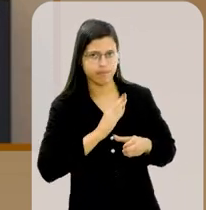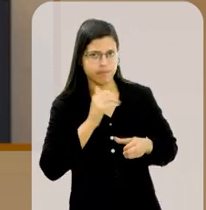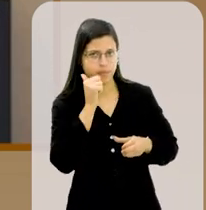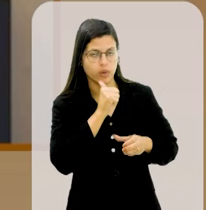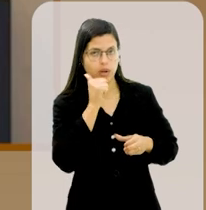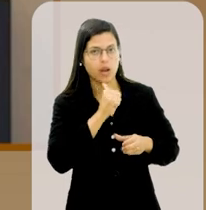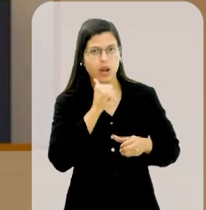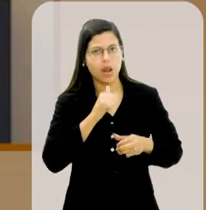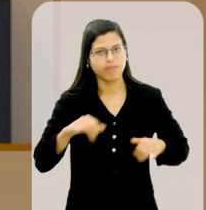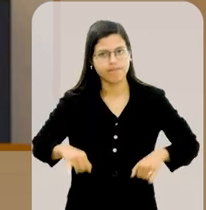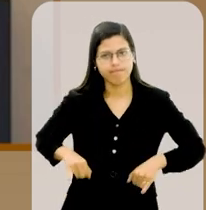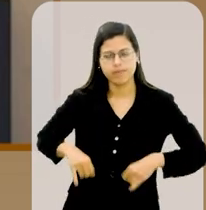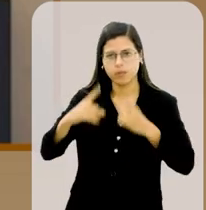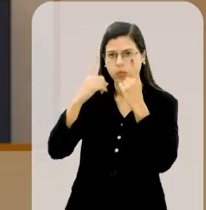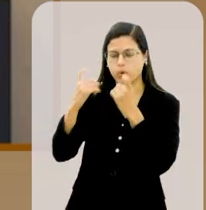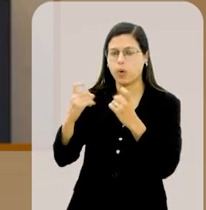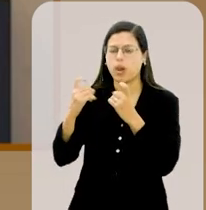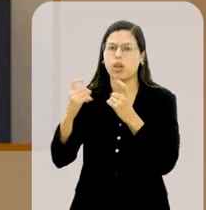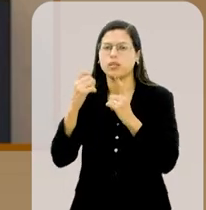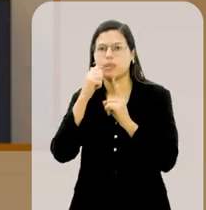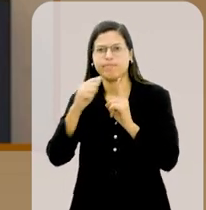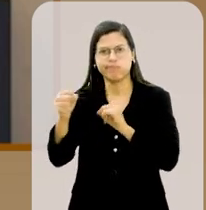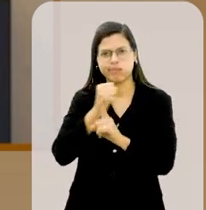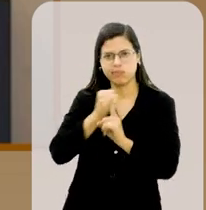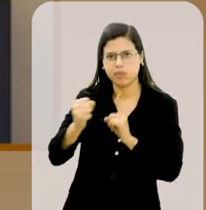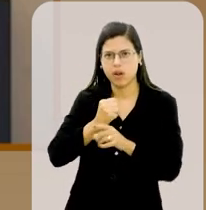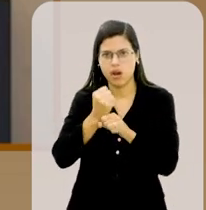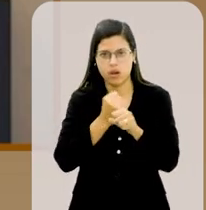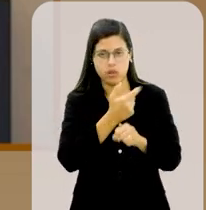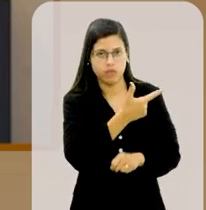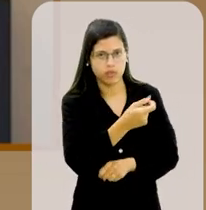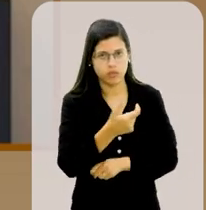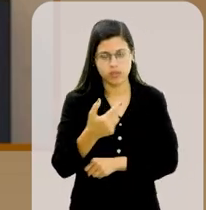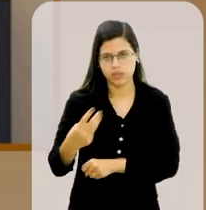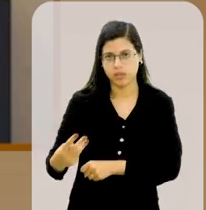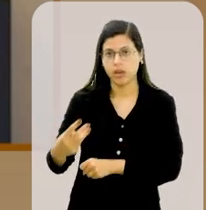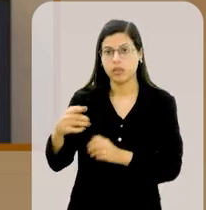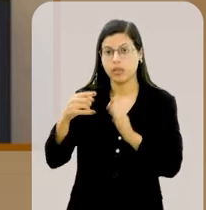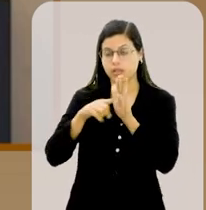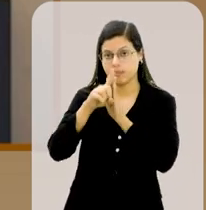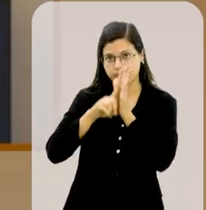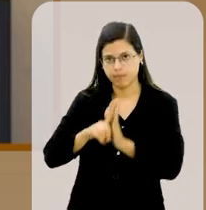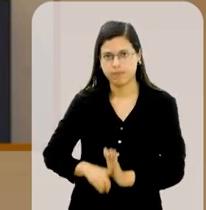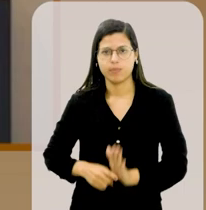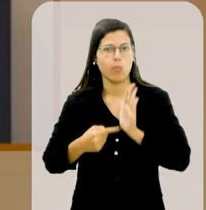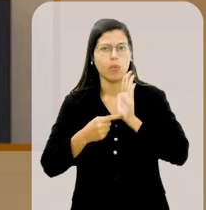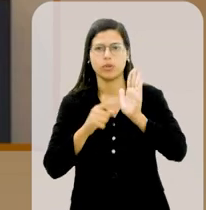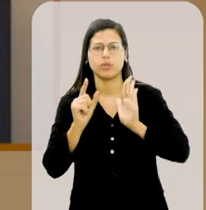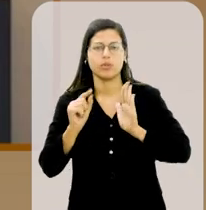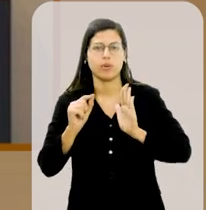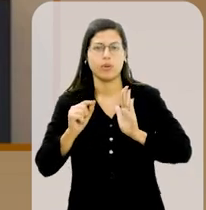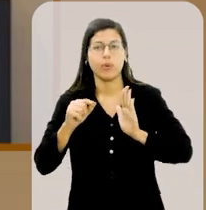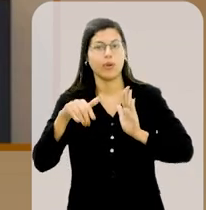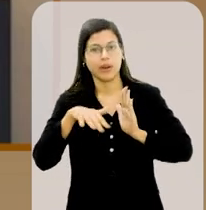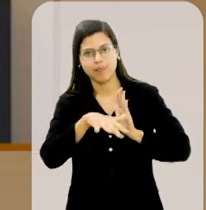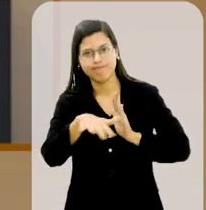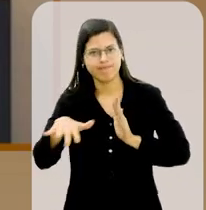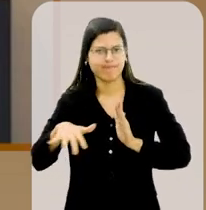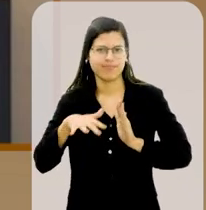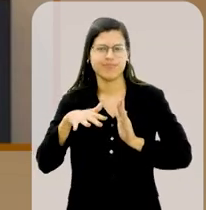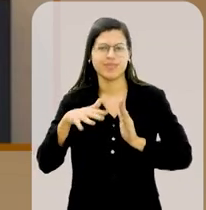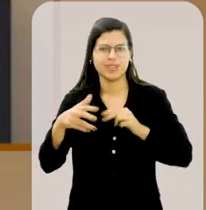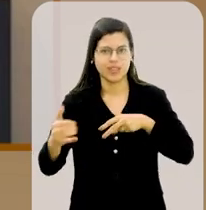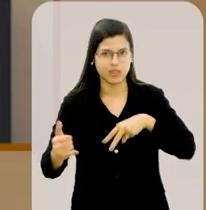sofreram violência doméstica em 2023. De acordo com o documento, a maior parte das vítimas